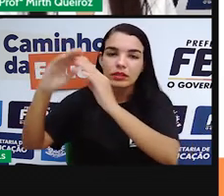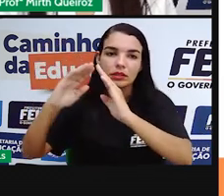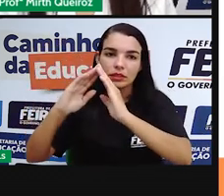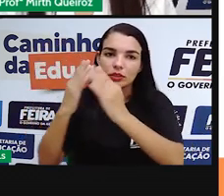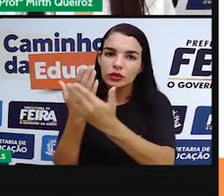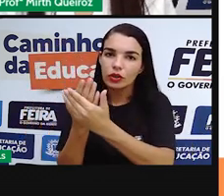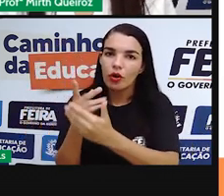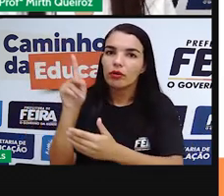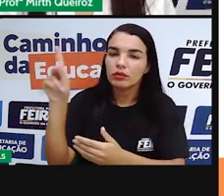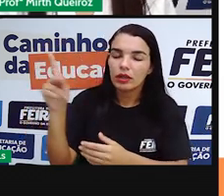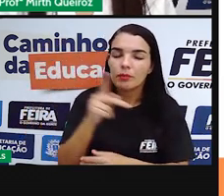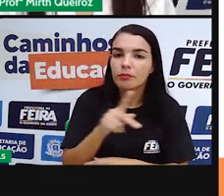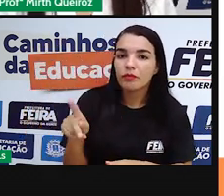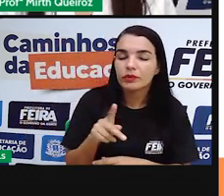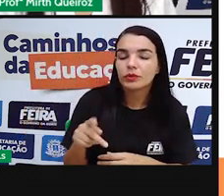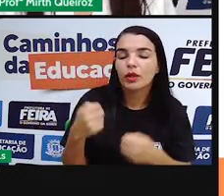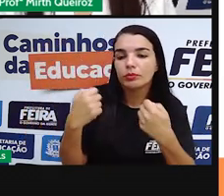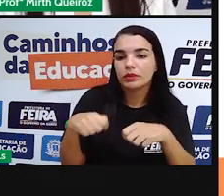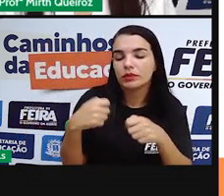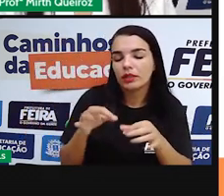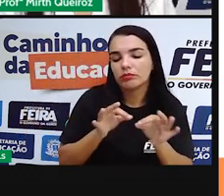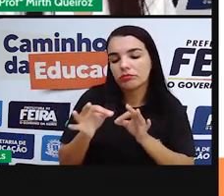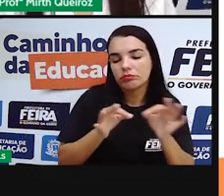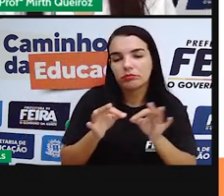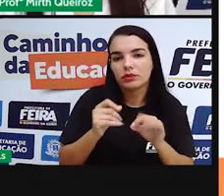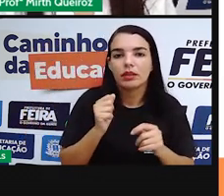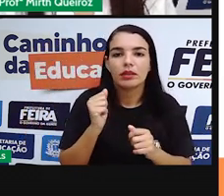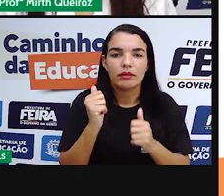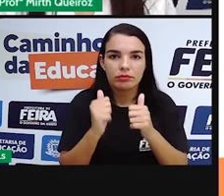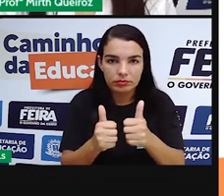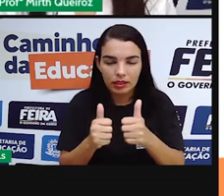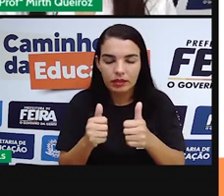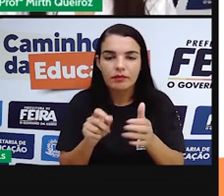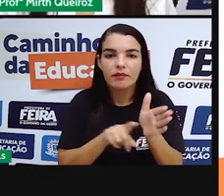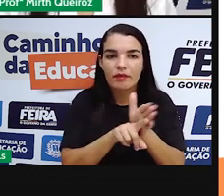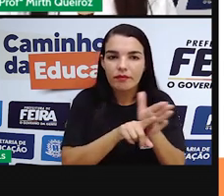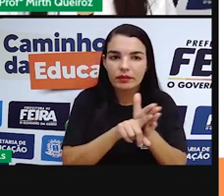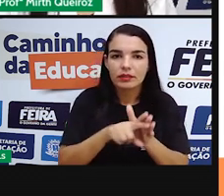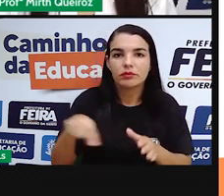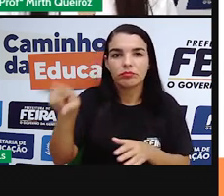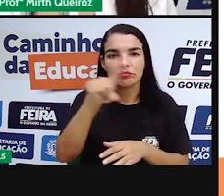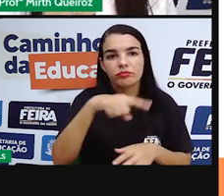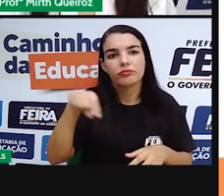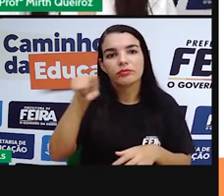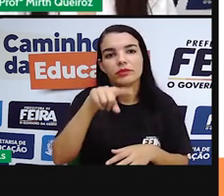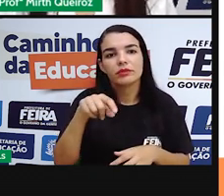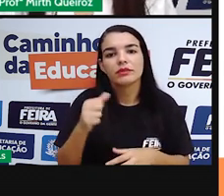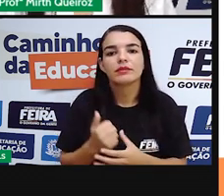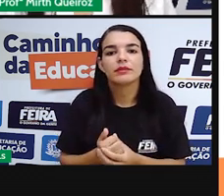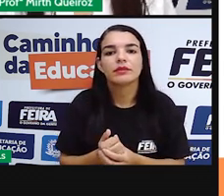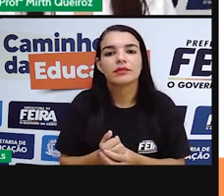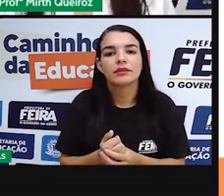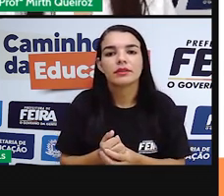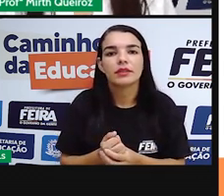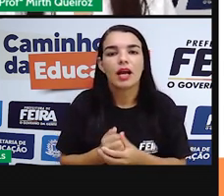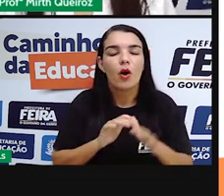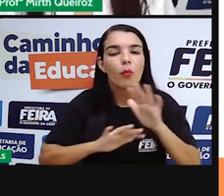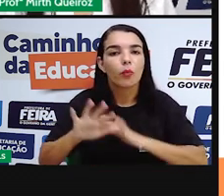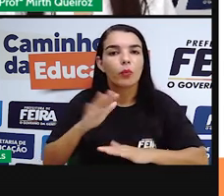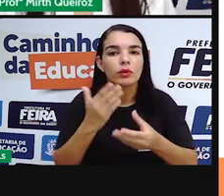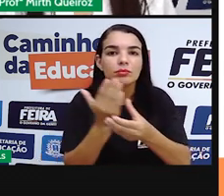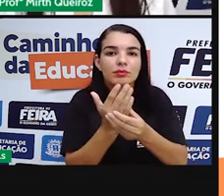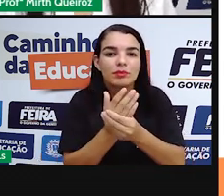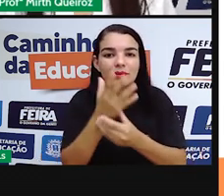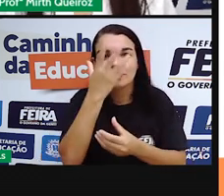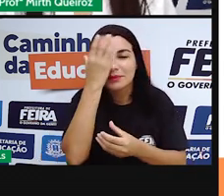as escolas para que os professores possam fazer a avaliação de vocês. Certo? Certo? Cuidem bem desse material. Não